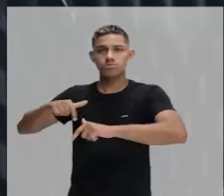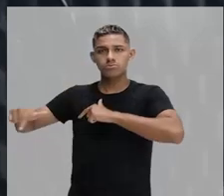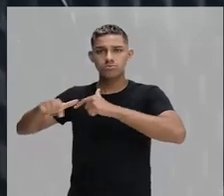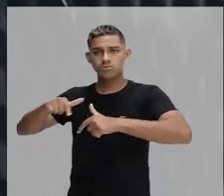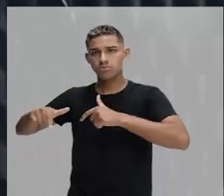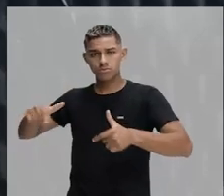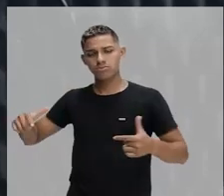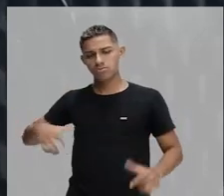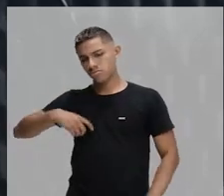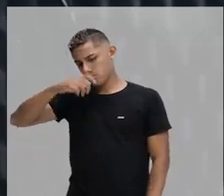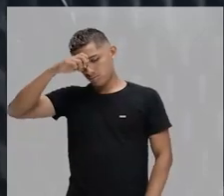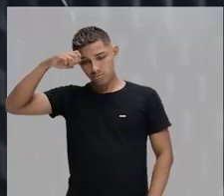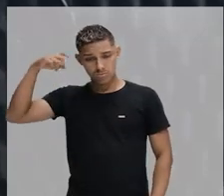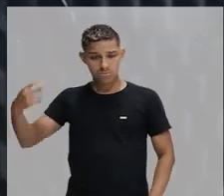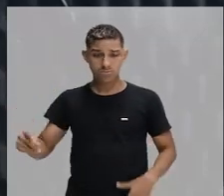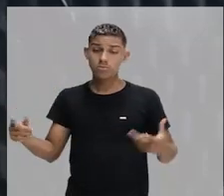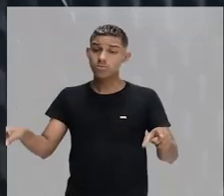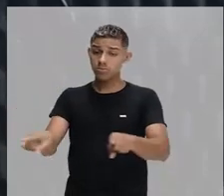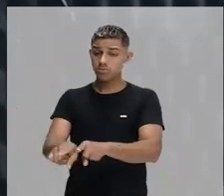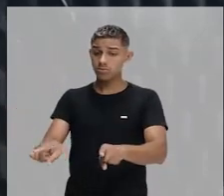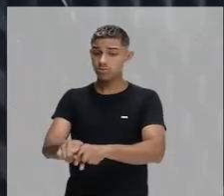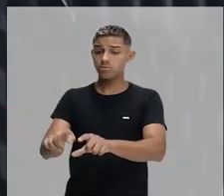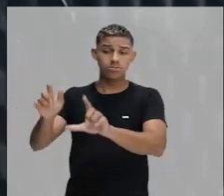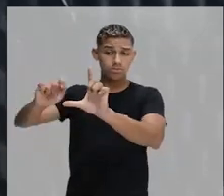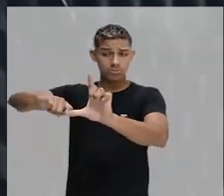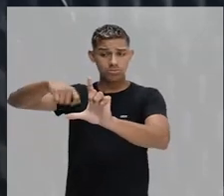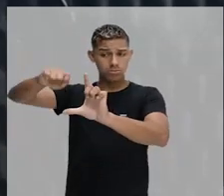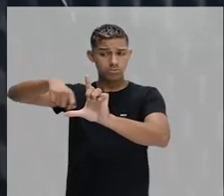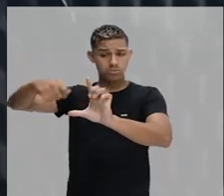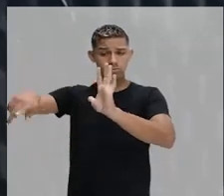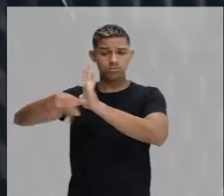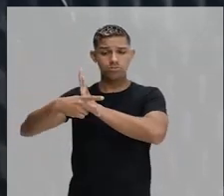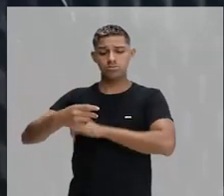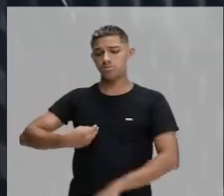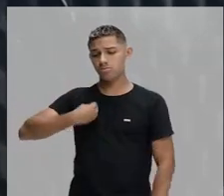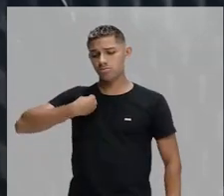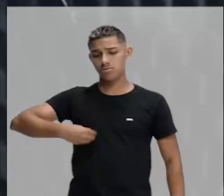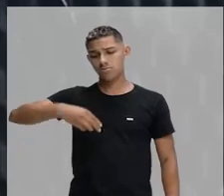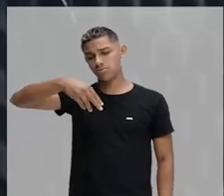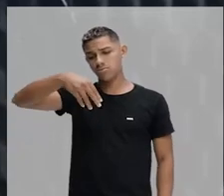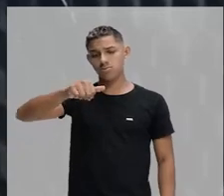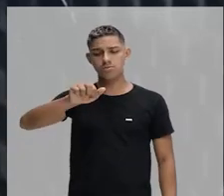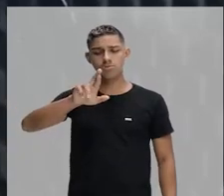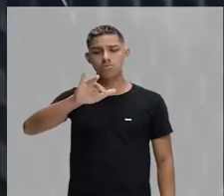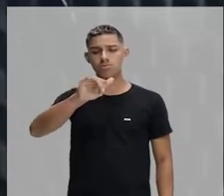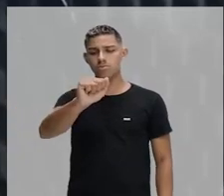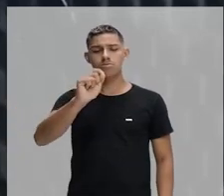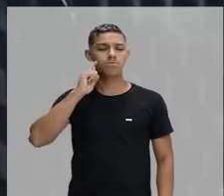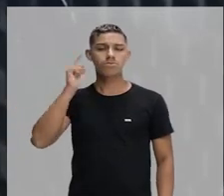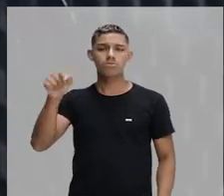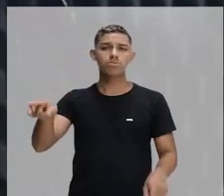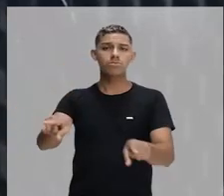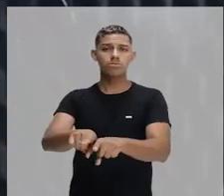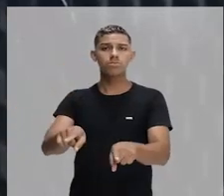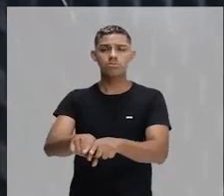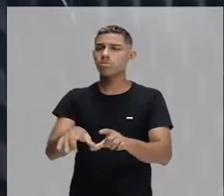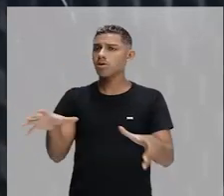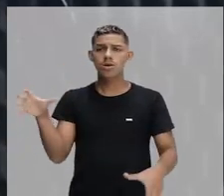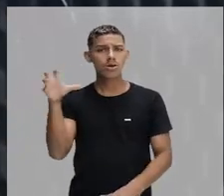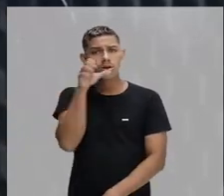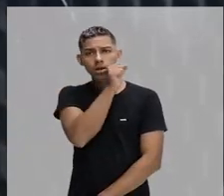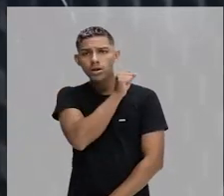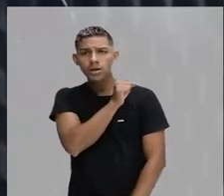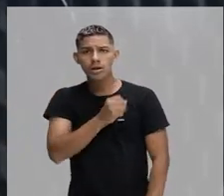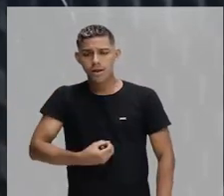roça. Tem um documentário bem legal, que é Vida de Maria. Se vocês puderem assistir, na verdade, é uma animação, bem curtinha essa